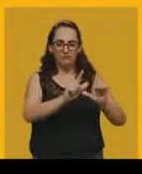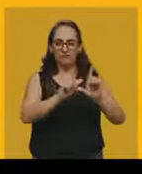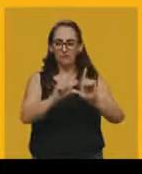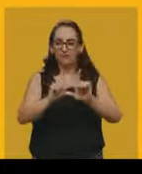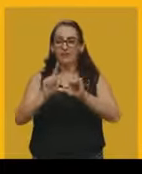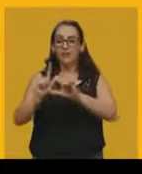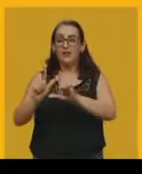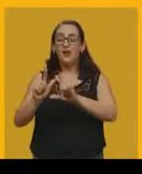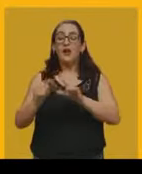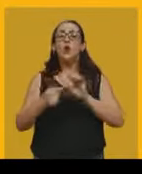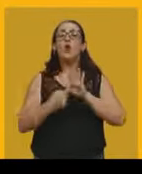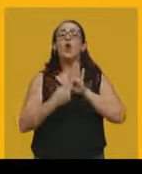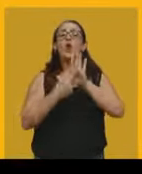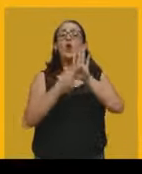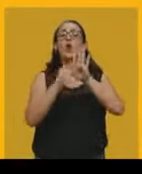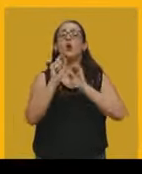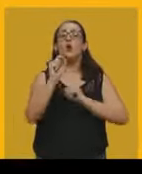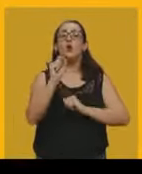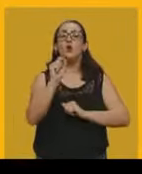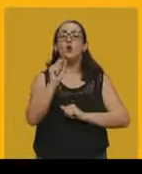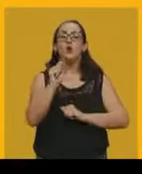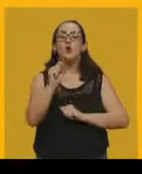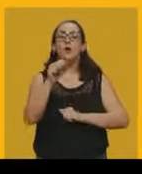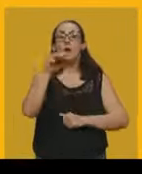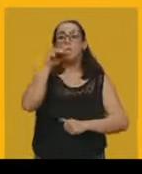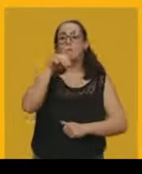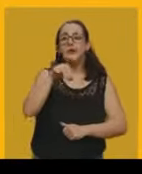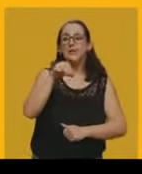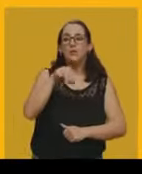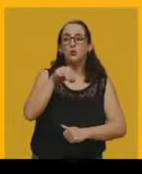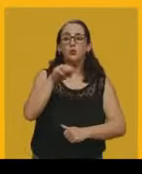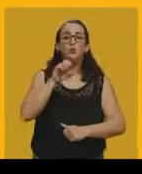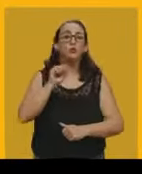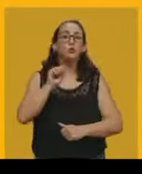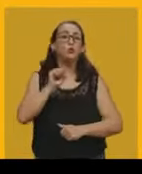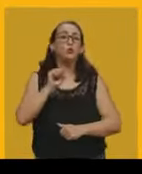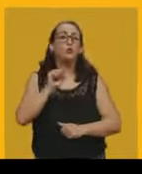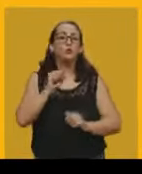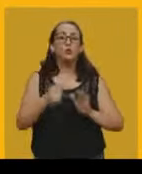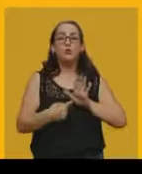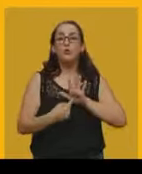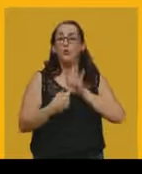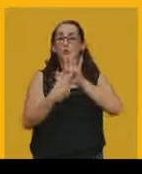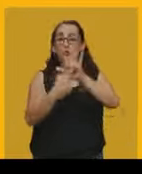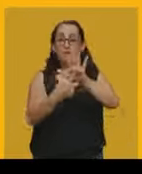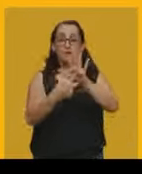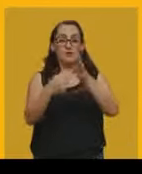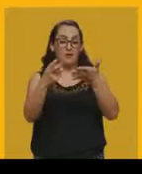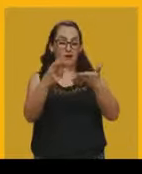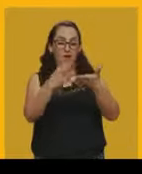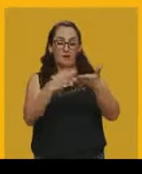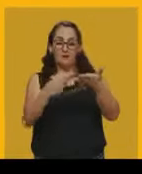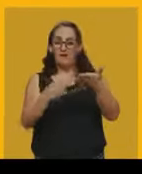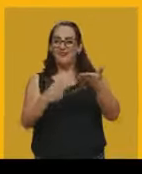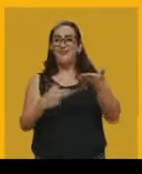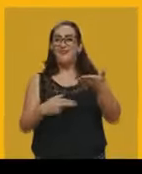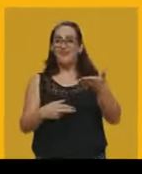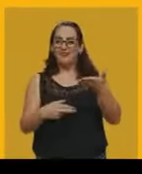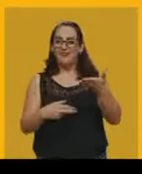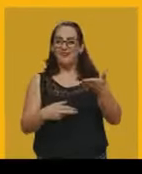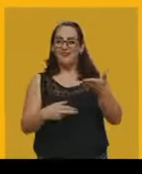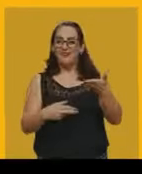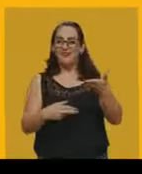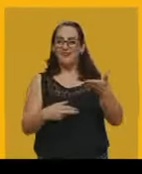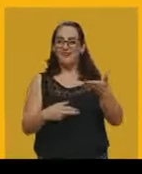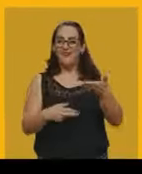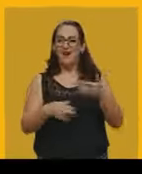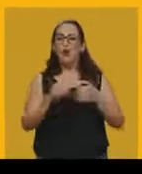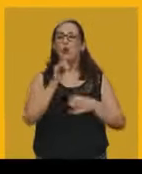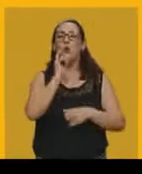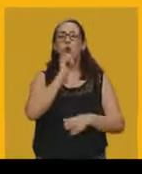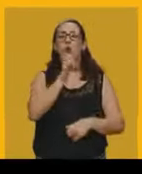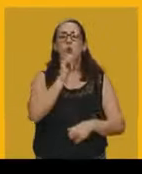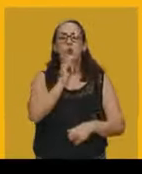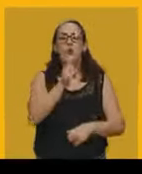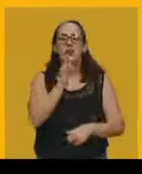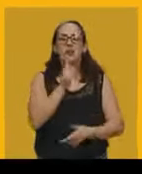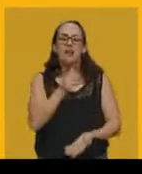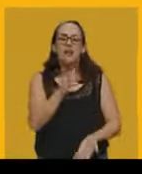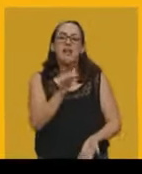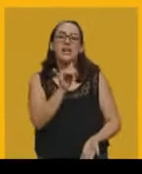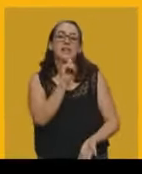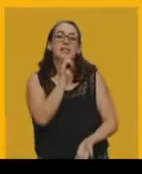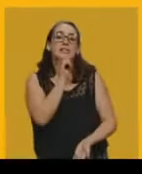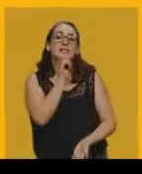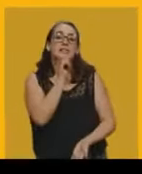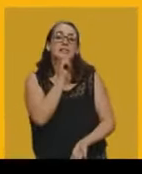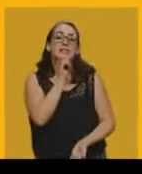minuto, o segundo que aquela cena deve aparecer, um breve desenho sobre aquela cena, comentários, exemplos de